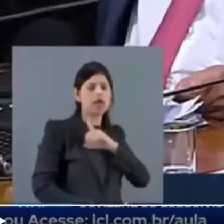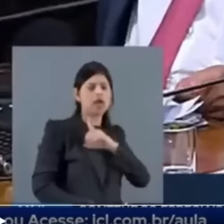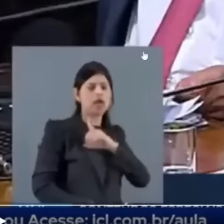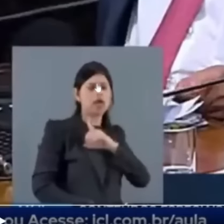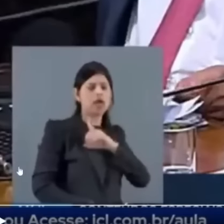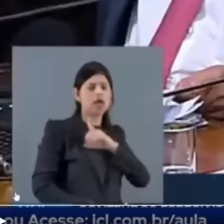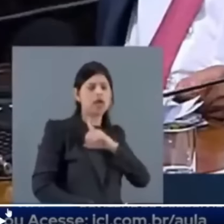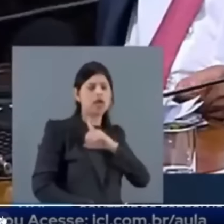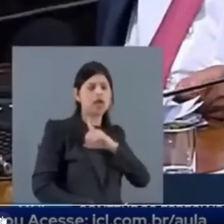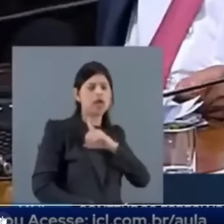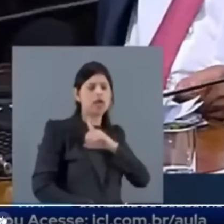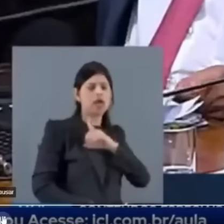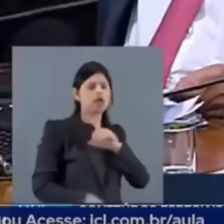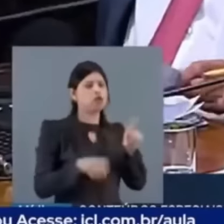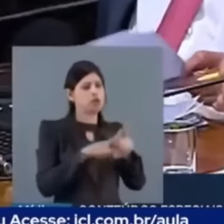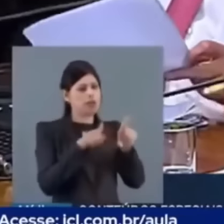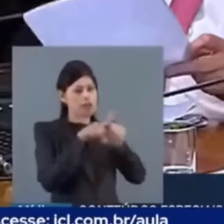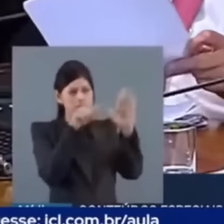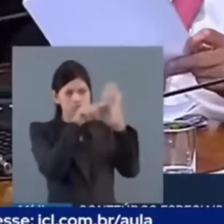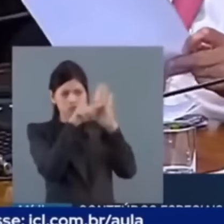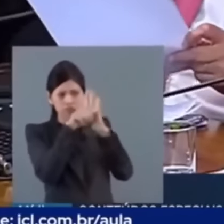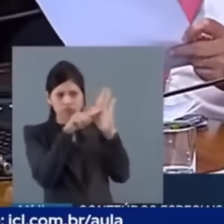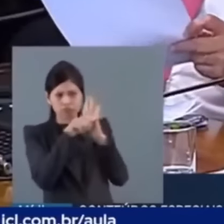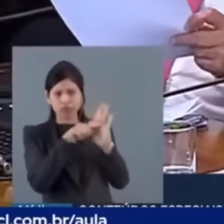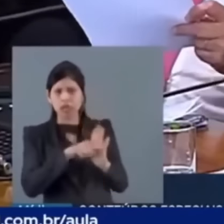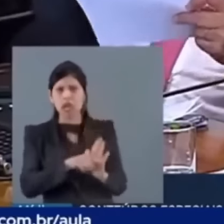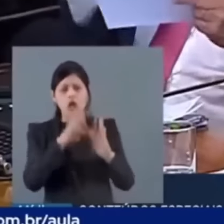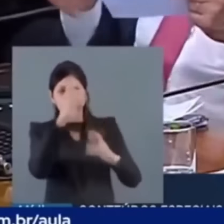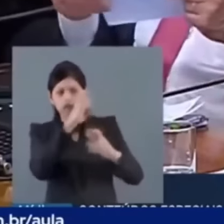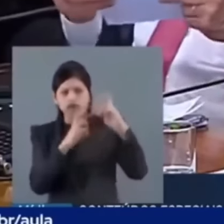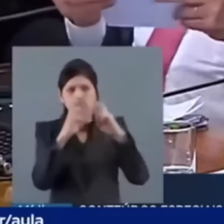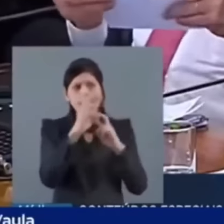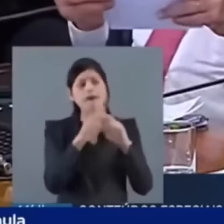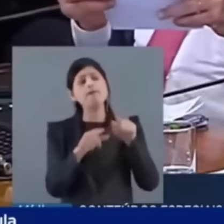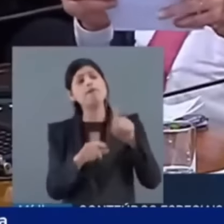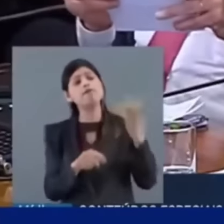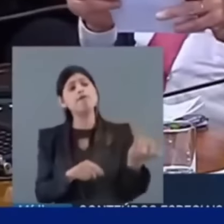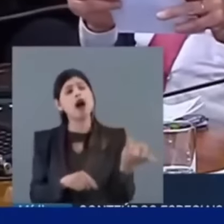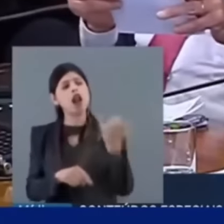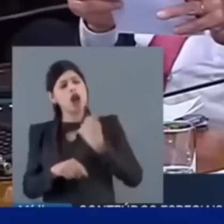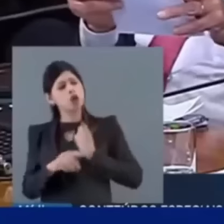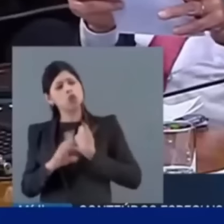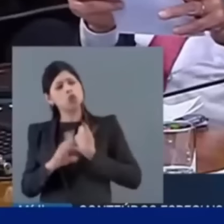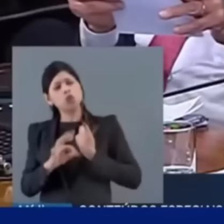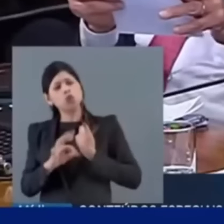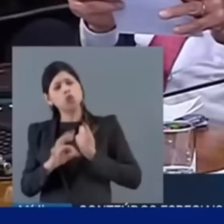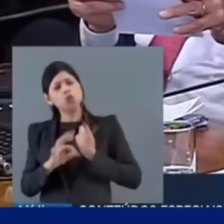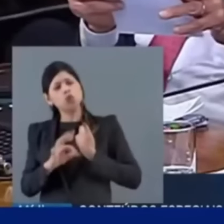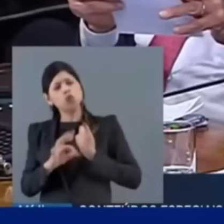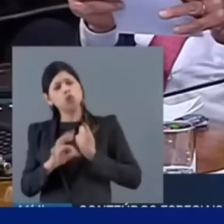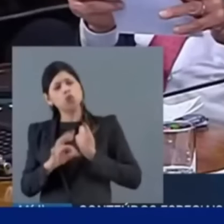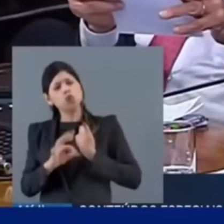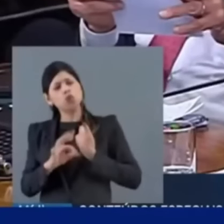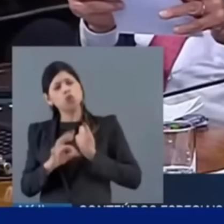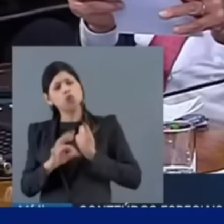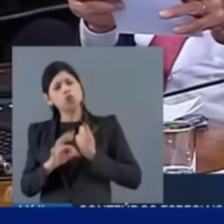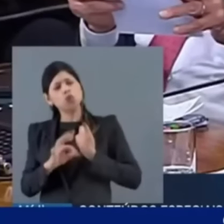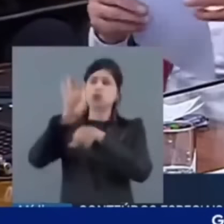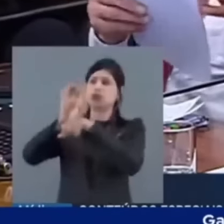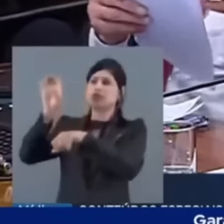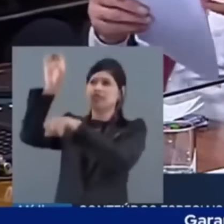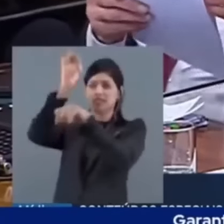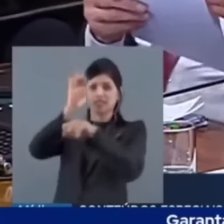cara Ele conhece todo mundo Mas ninguém é amigo dele Fato Disseram Tudo isso Que eu estou falando E que Em cada estado